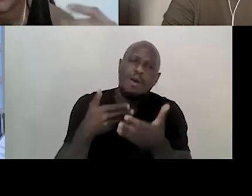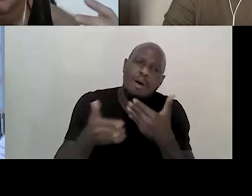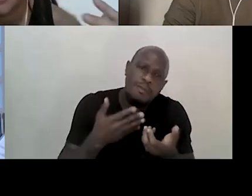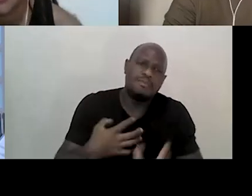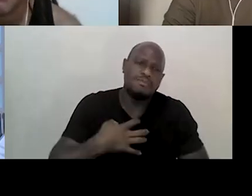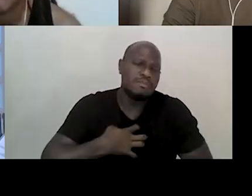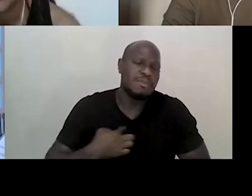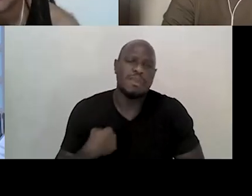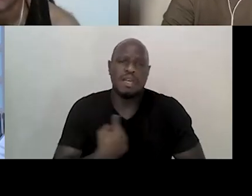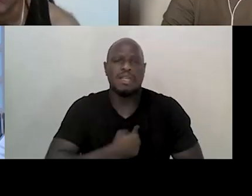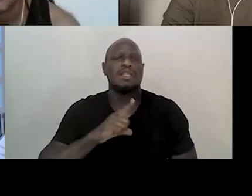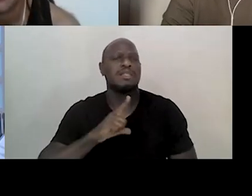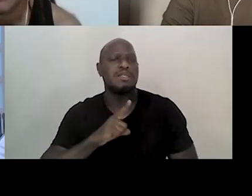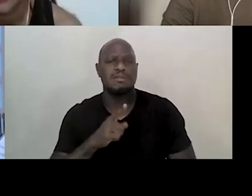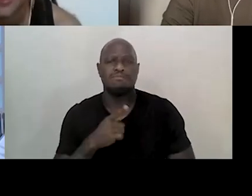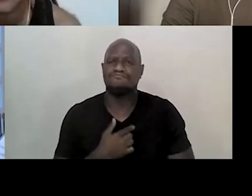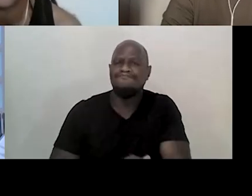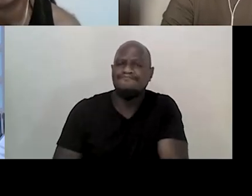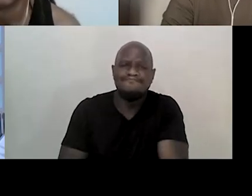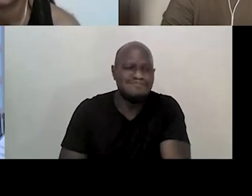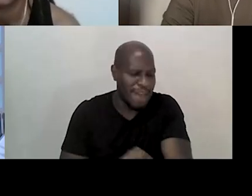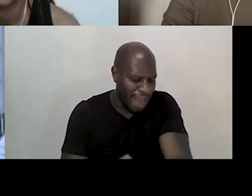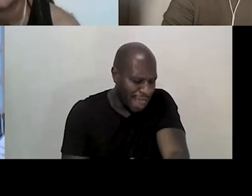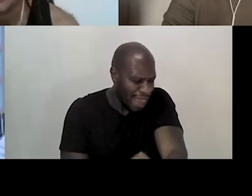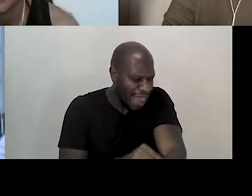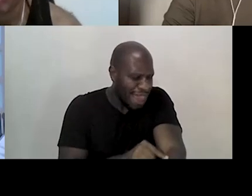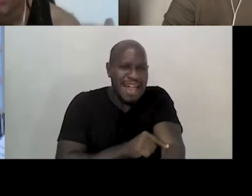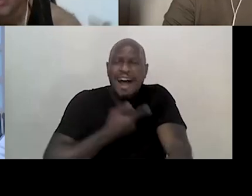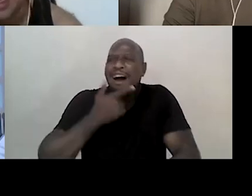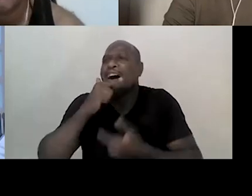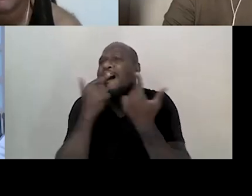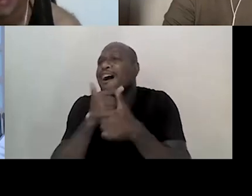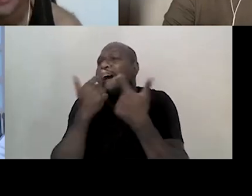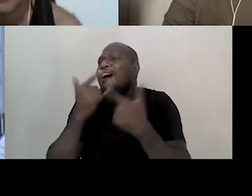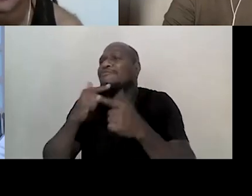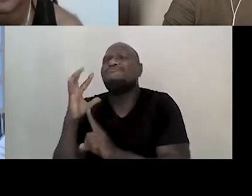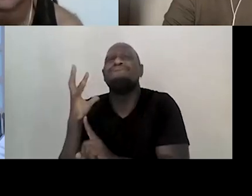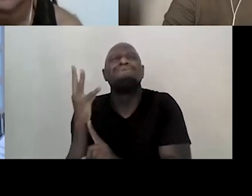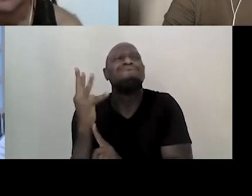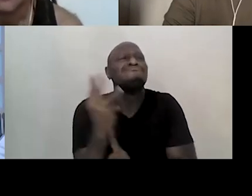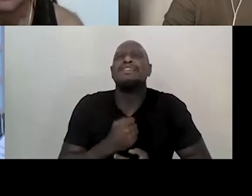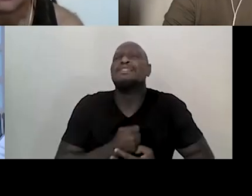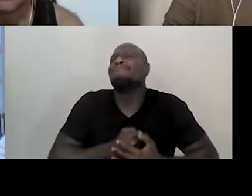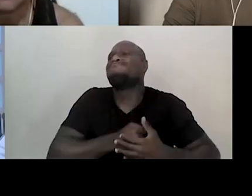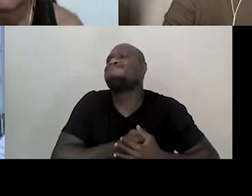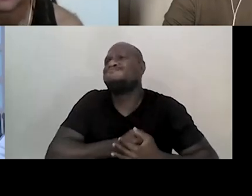uma veia cômica grande, uma arte popular, vibrante, a gente